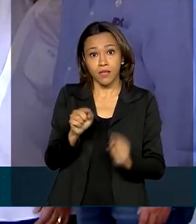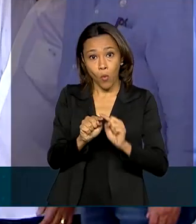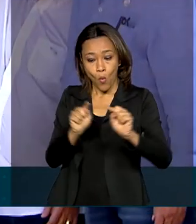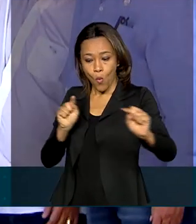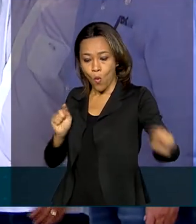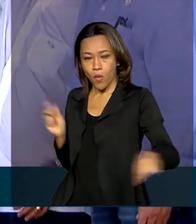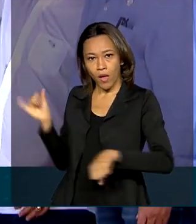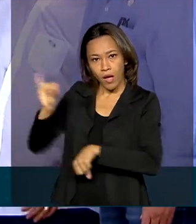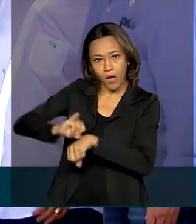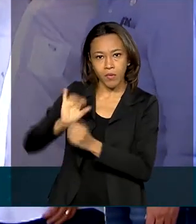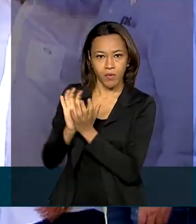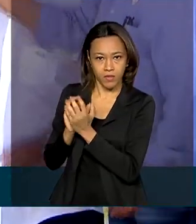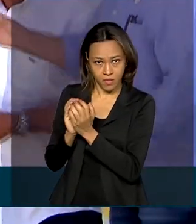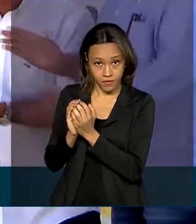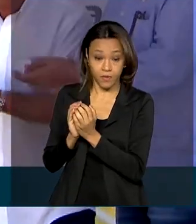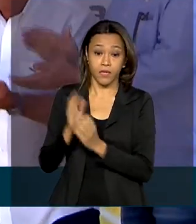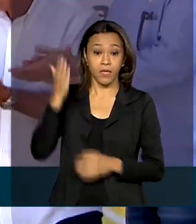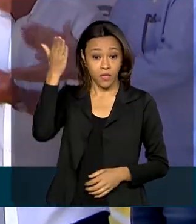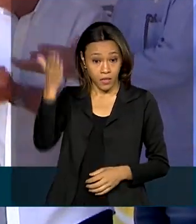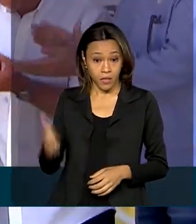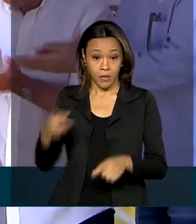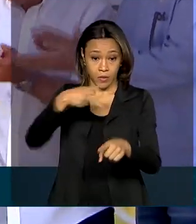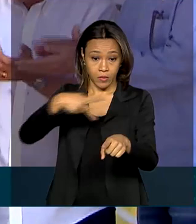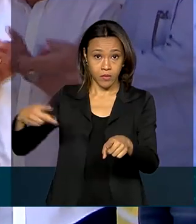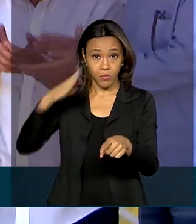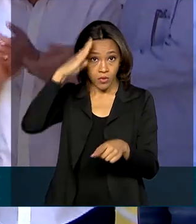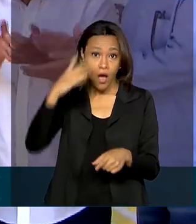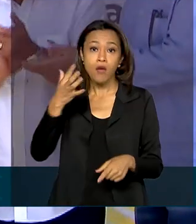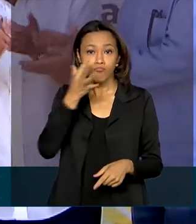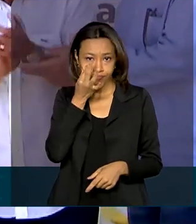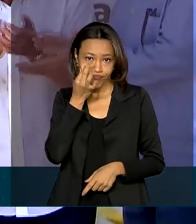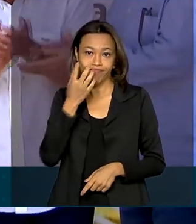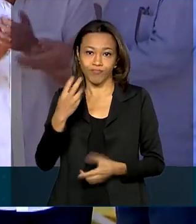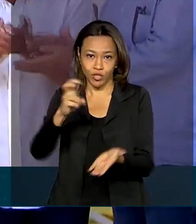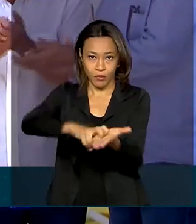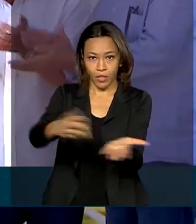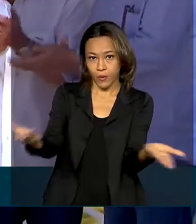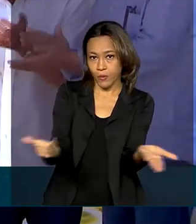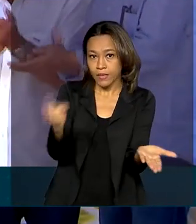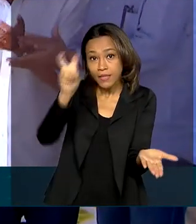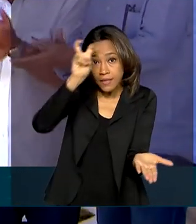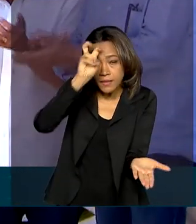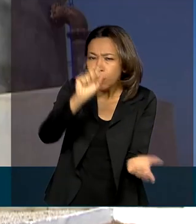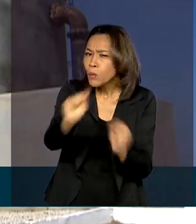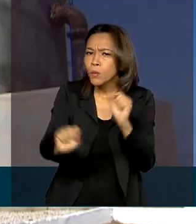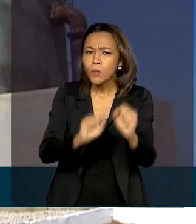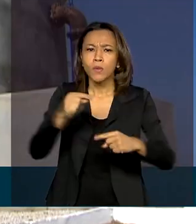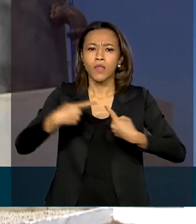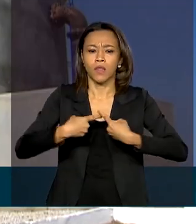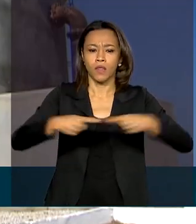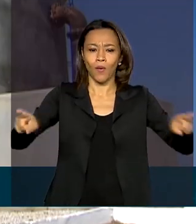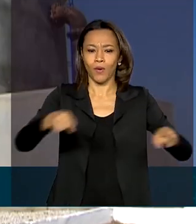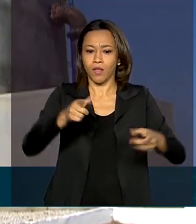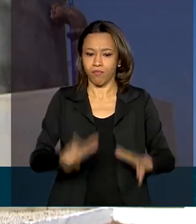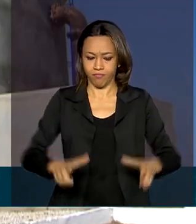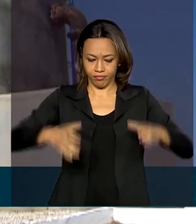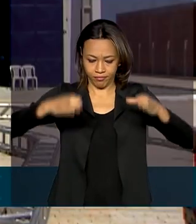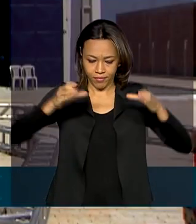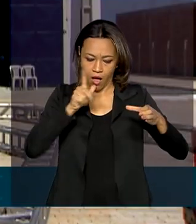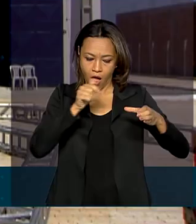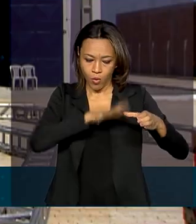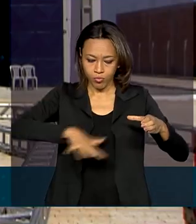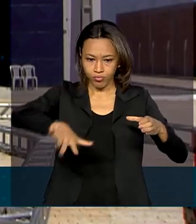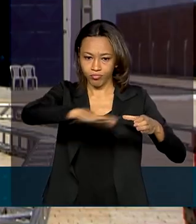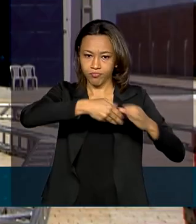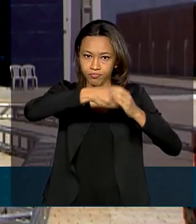Recife. O presidente Jair Bolsonaro esteve aqui na manhã desta quinta-feira, inaugurando a adutora do Pajé 1. É